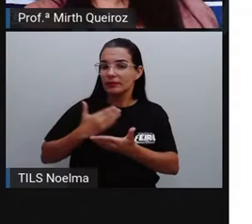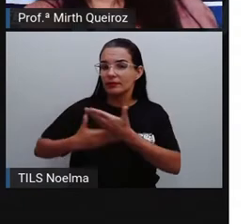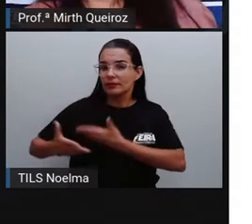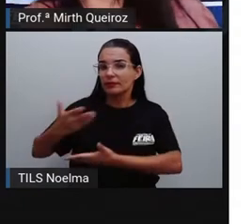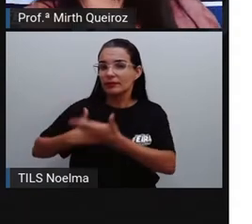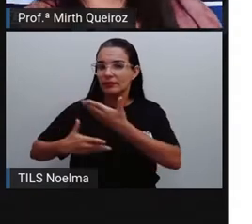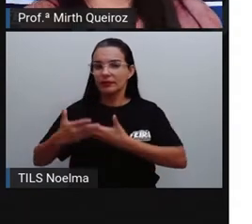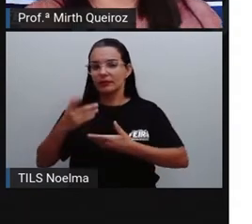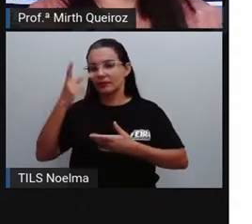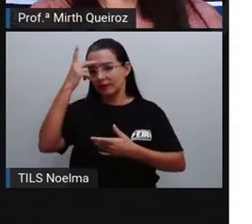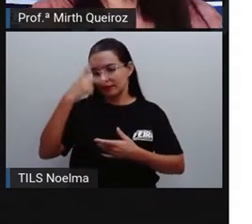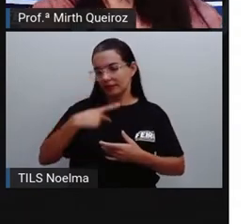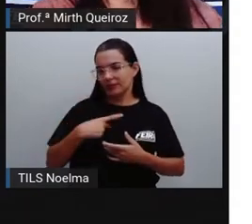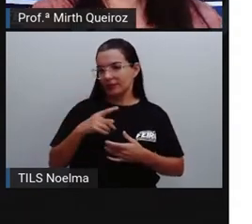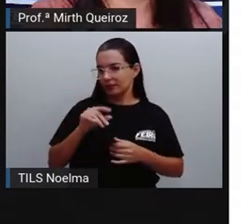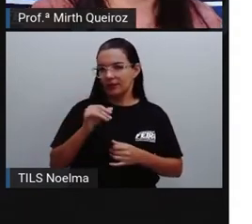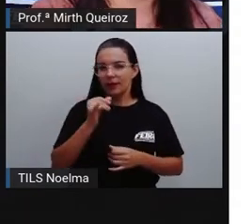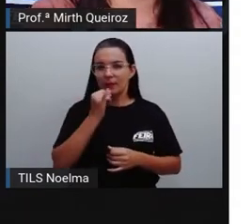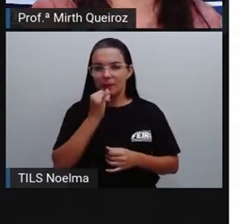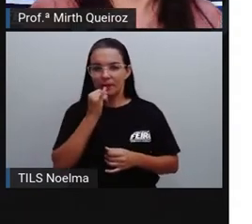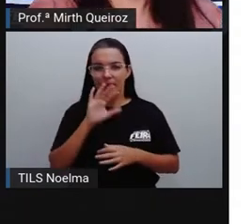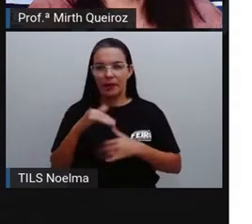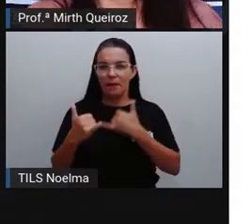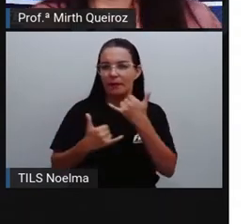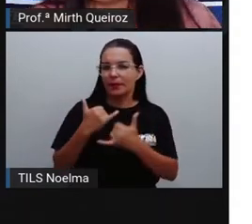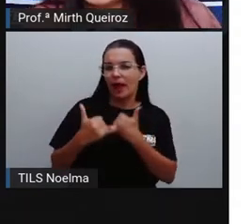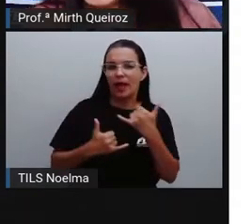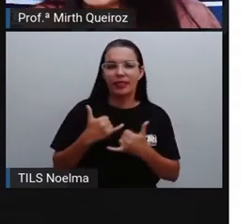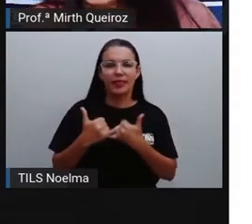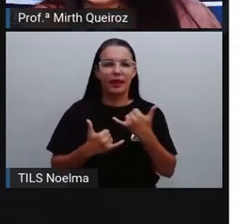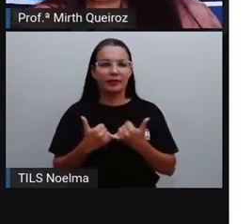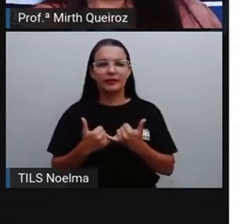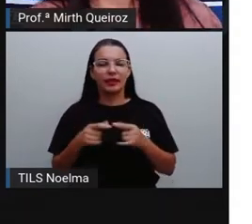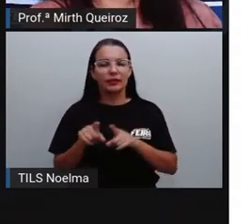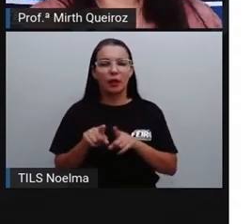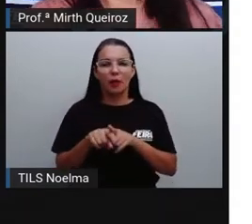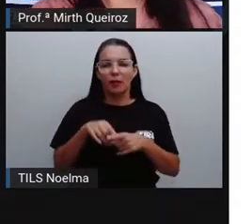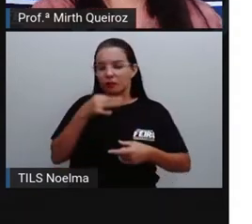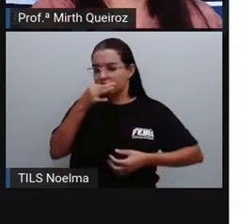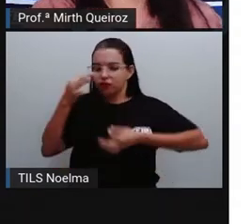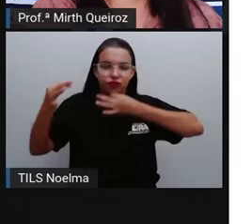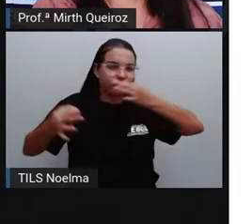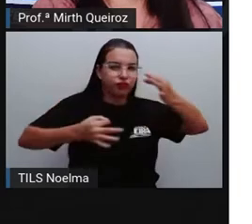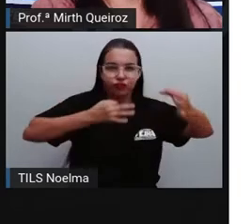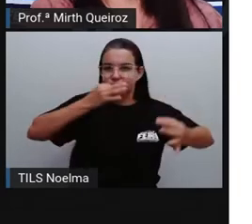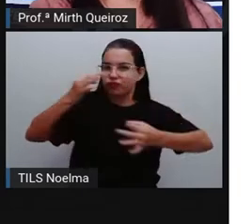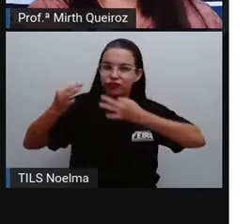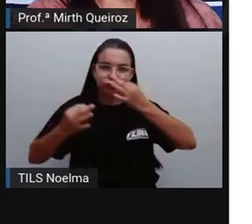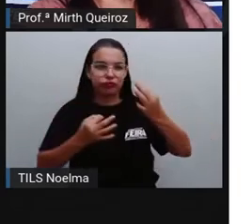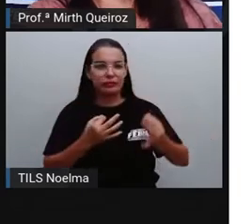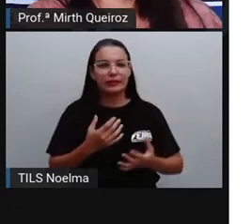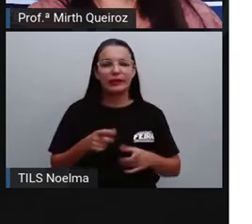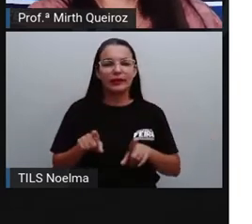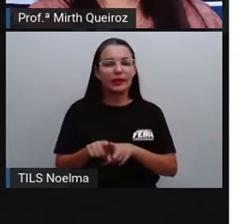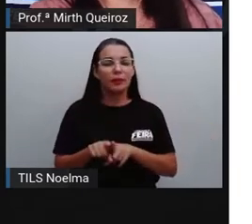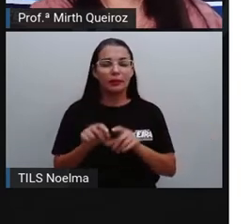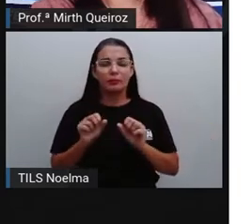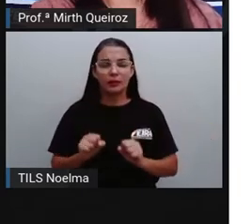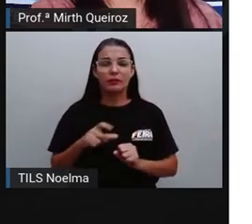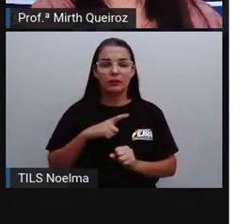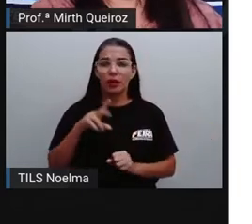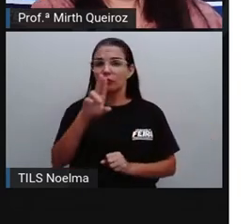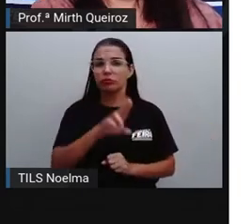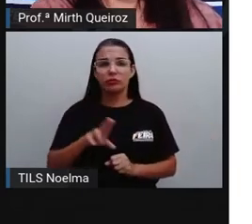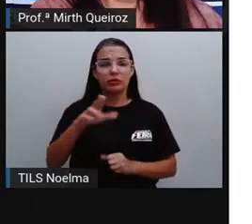brincadeiras, apídos inofensivos. Uso de gírias, né? Durante aquele diálogo. Entre outros aí.